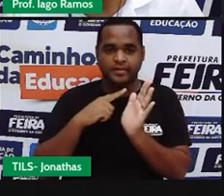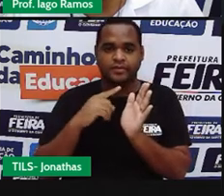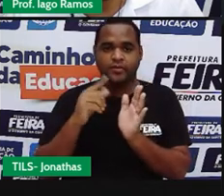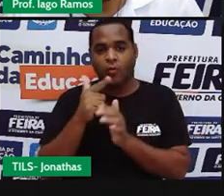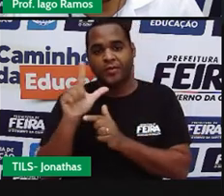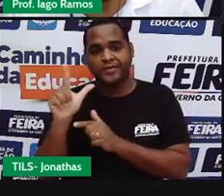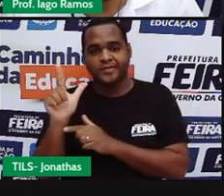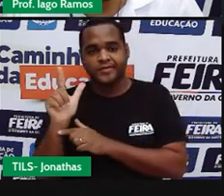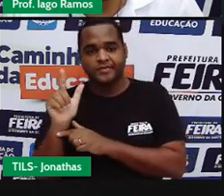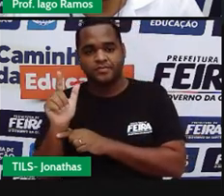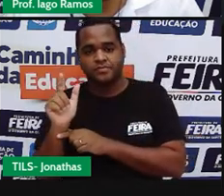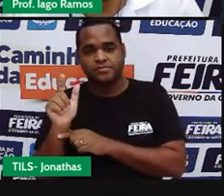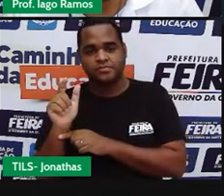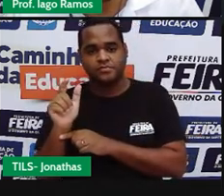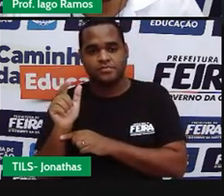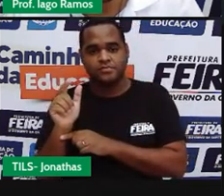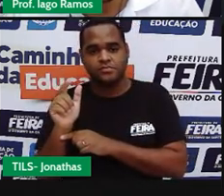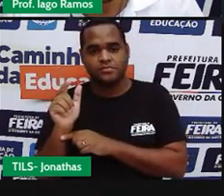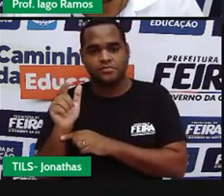corda? Olha só.